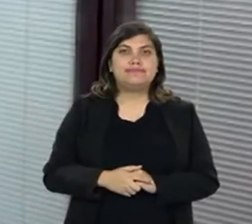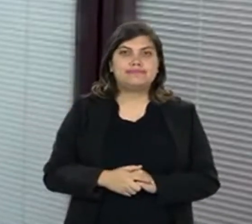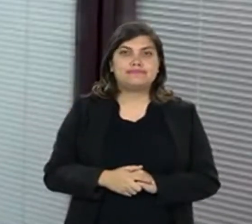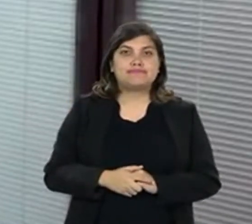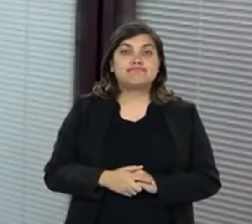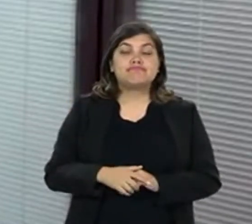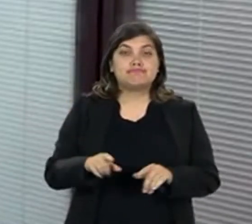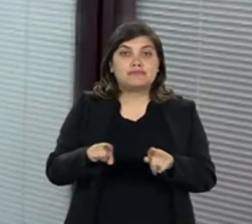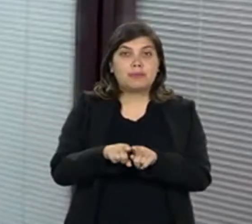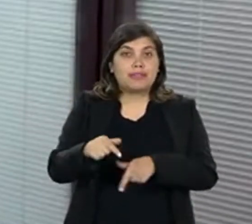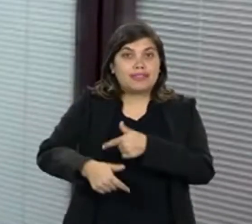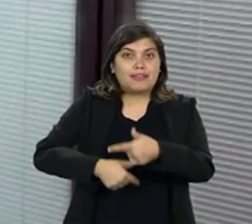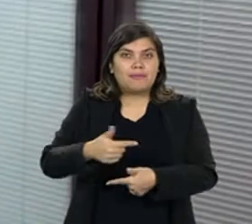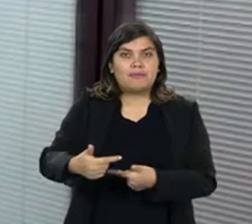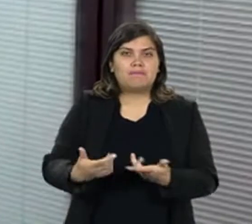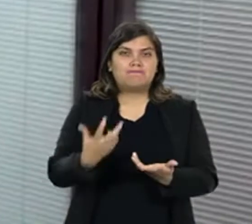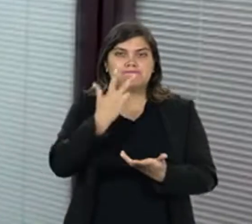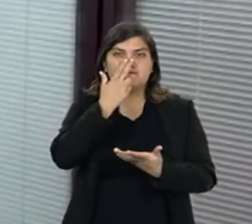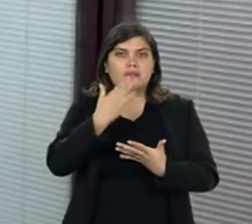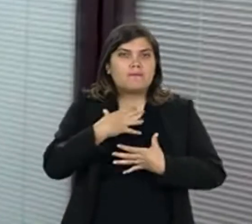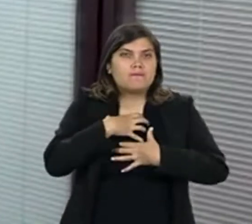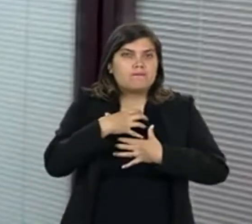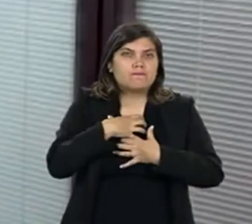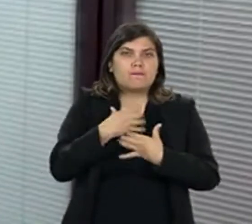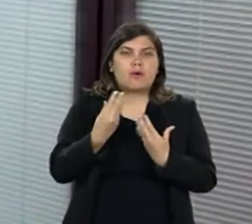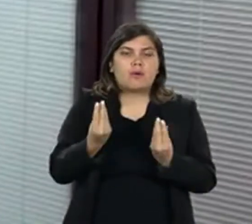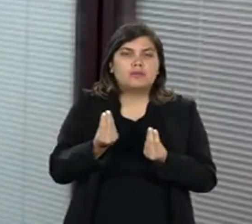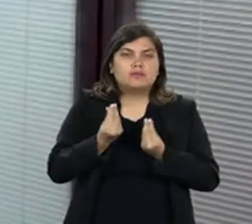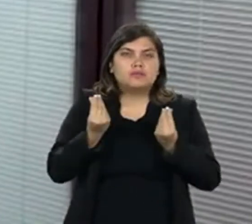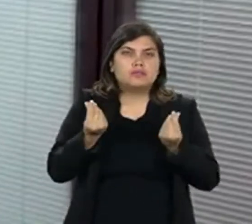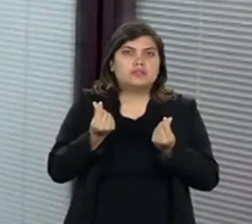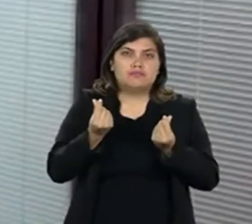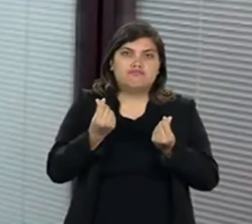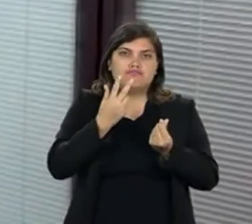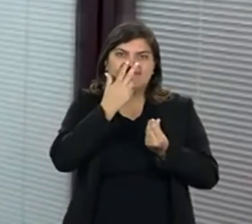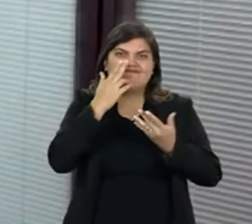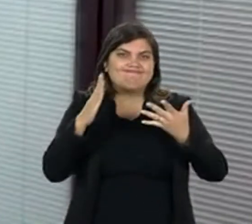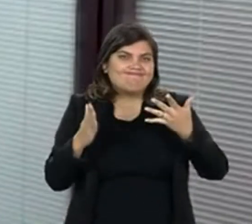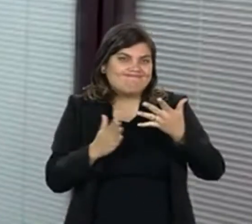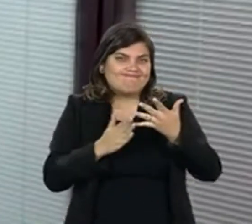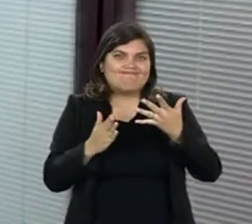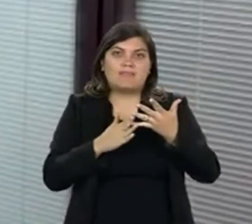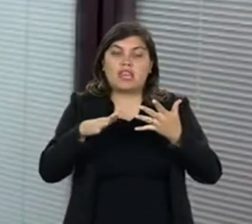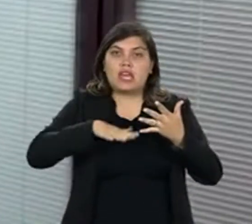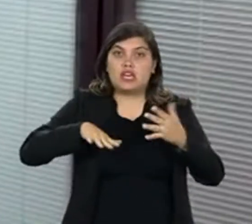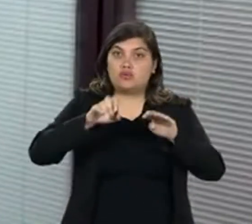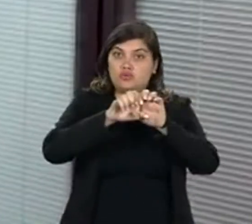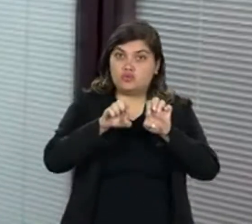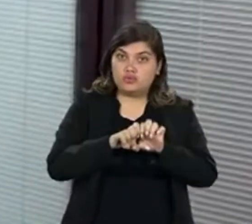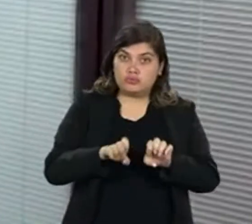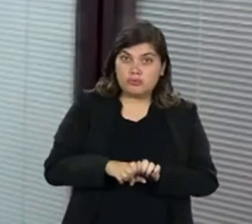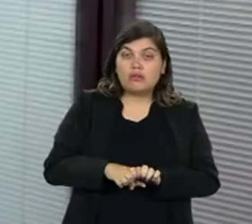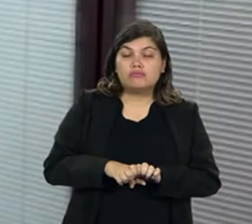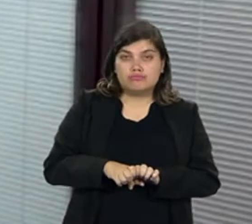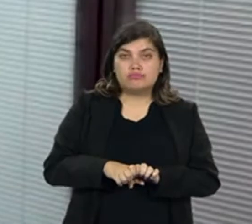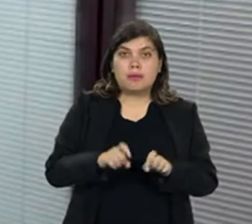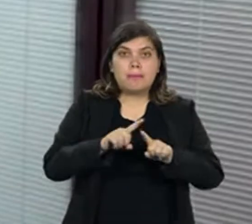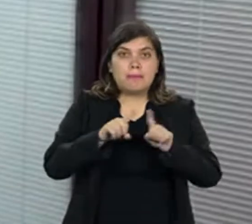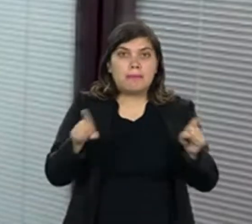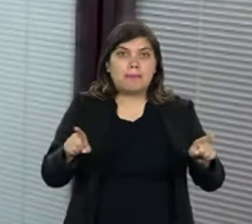E ela funcionava de uma forma, vamos dizer, precária do ponto de vista estrutural,